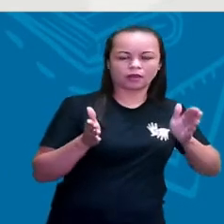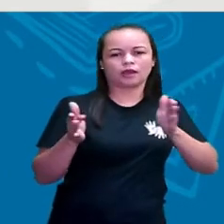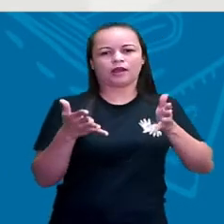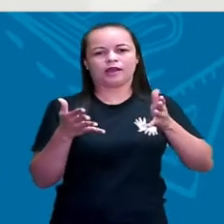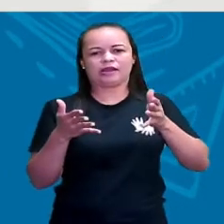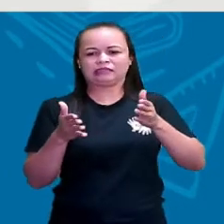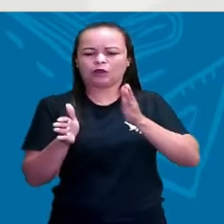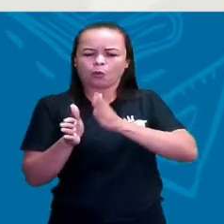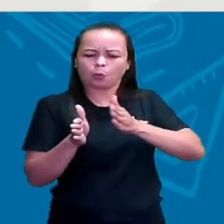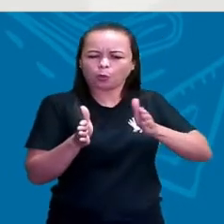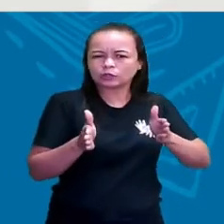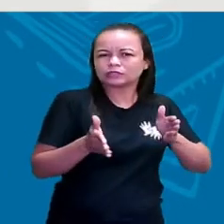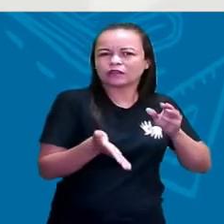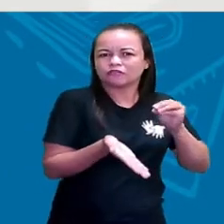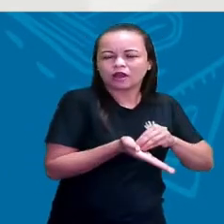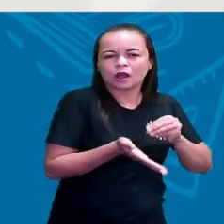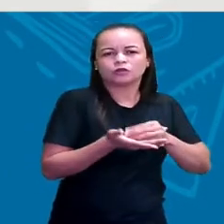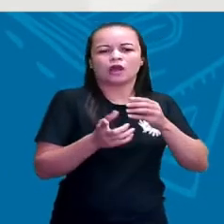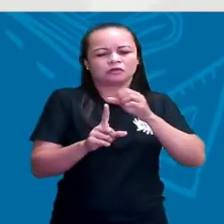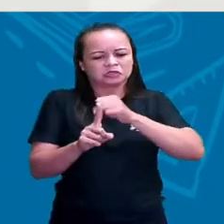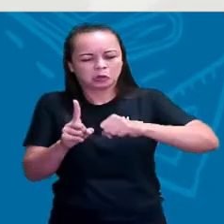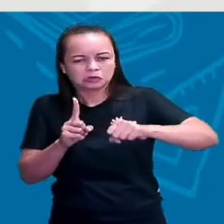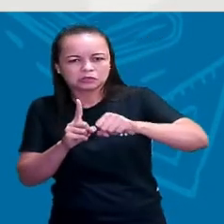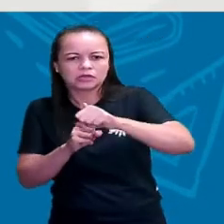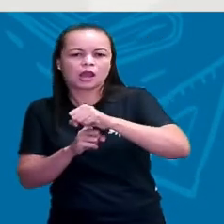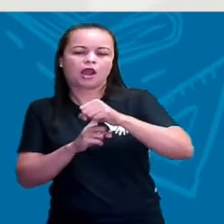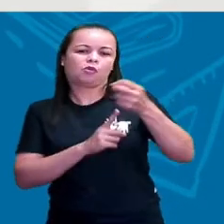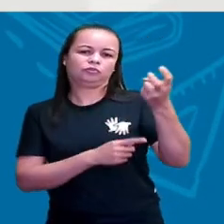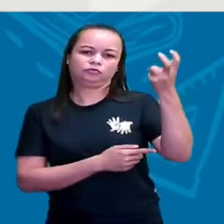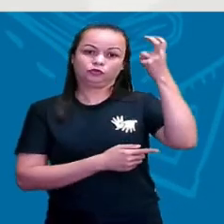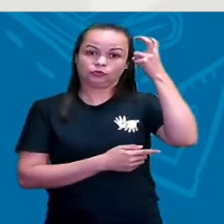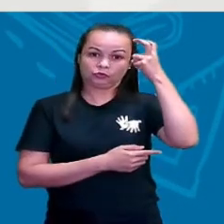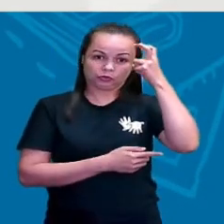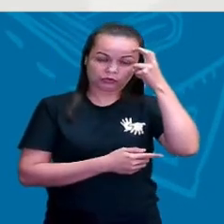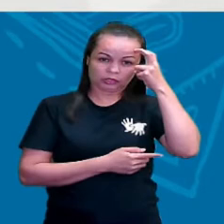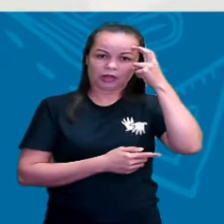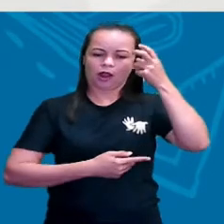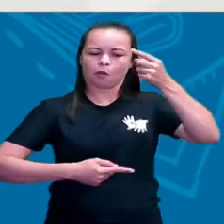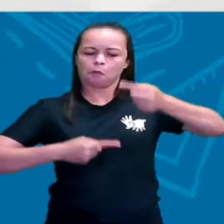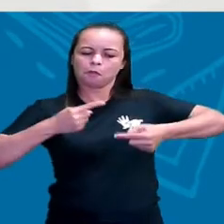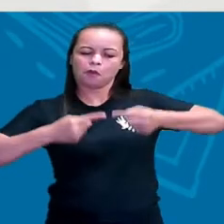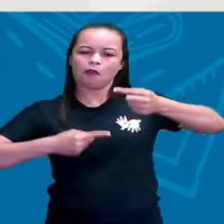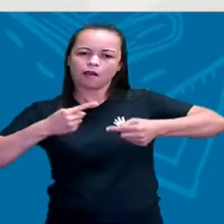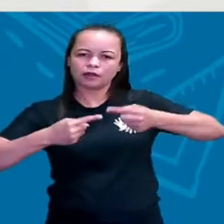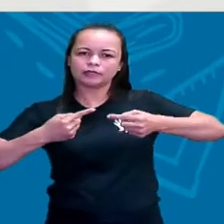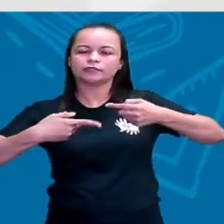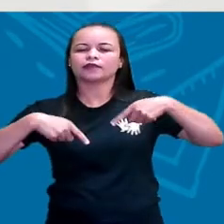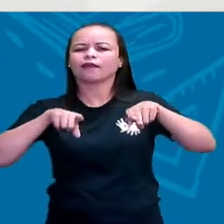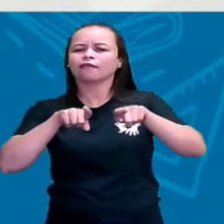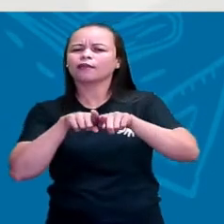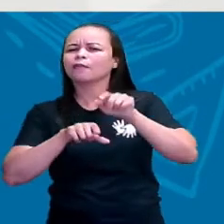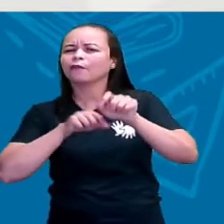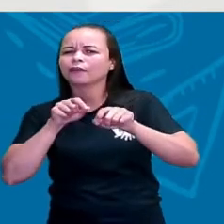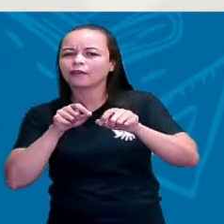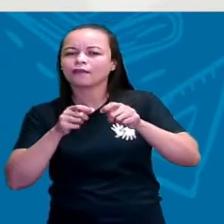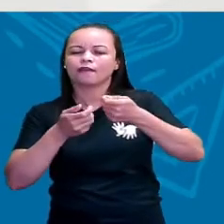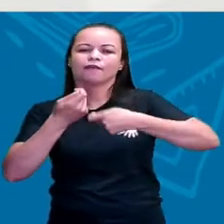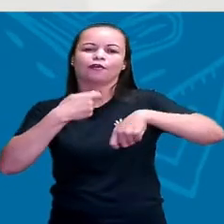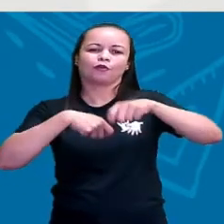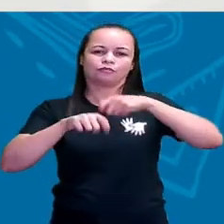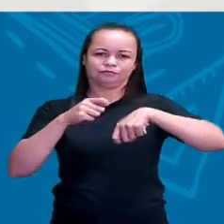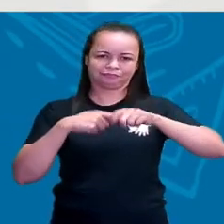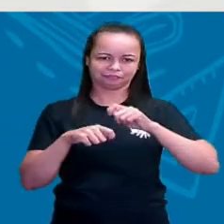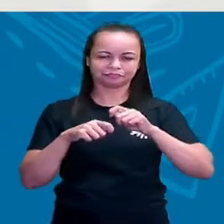descontinuidades sociais, culturais, políticas e econômicas, tá?